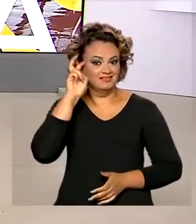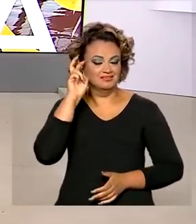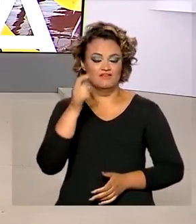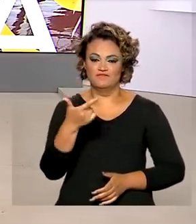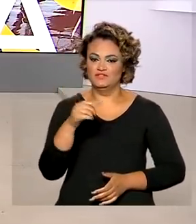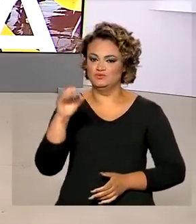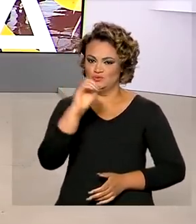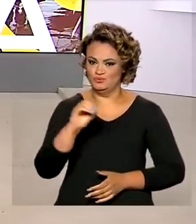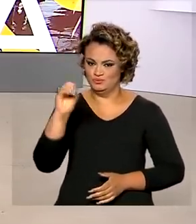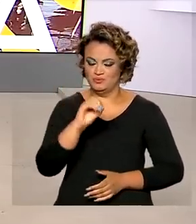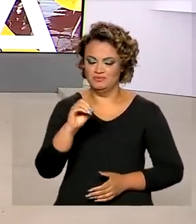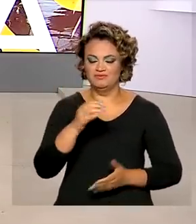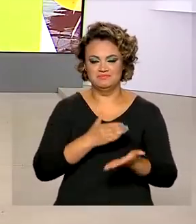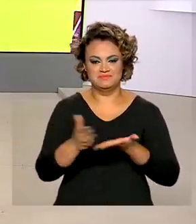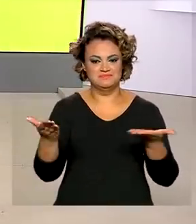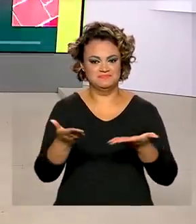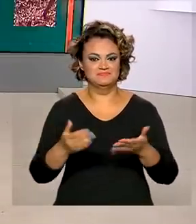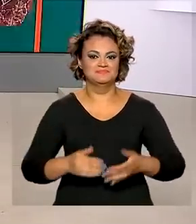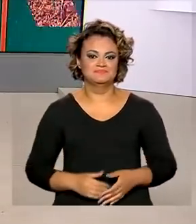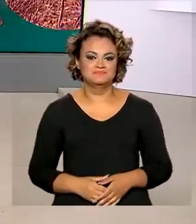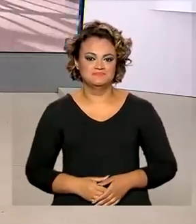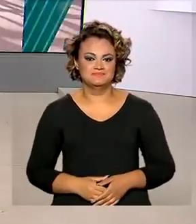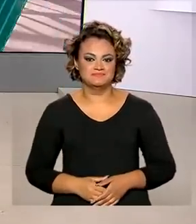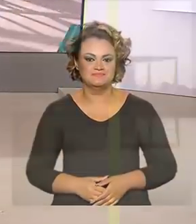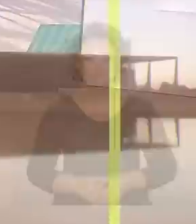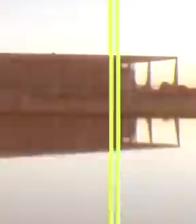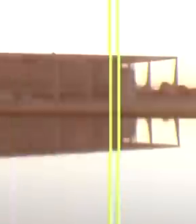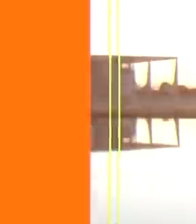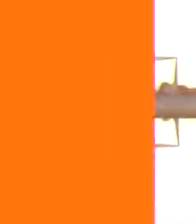20 de outubro. O Brasil em Dia já está no ar.